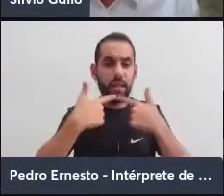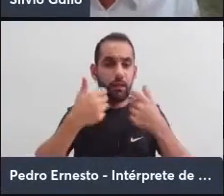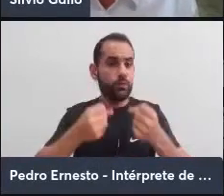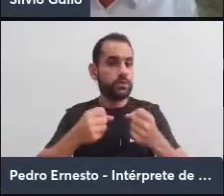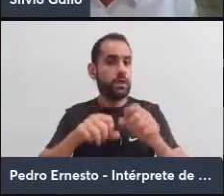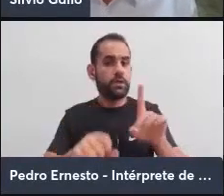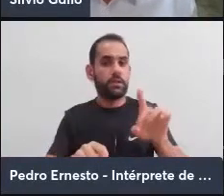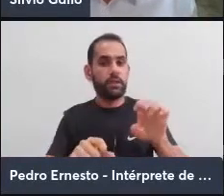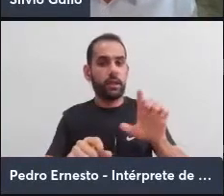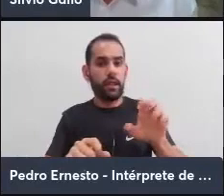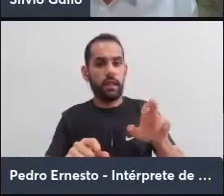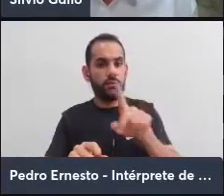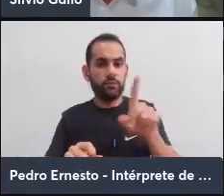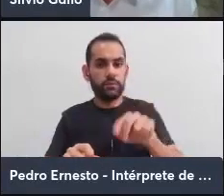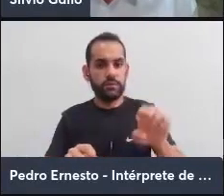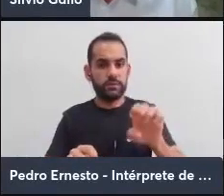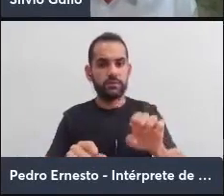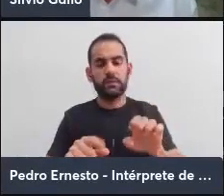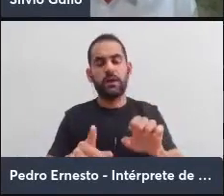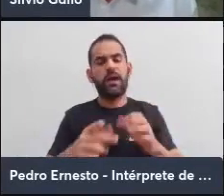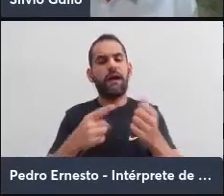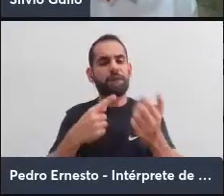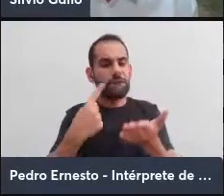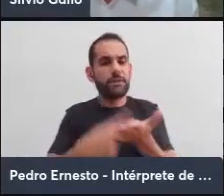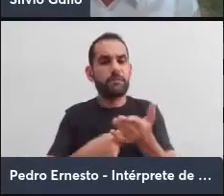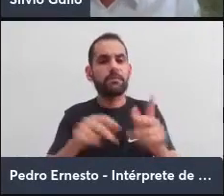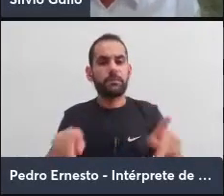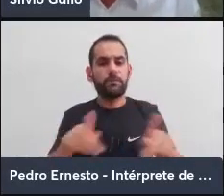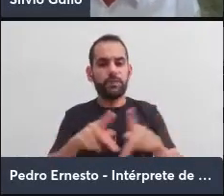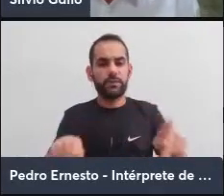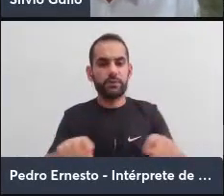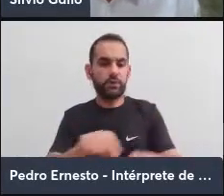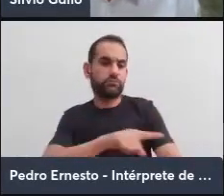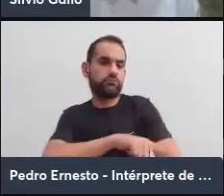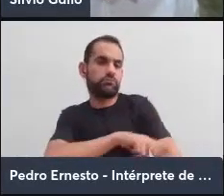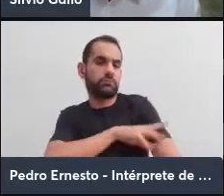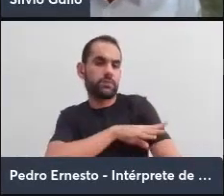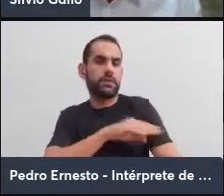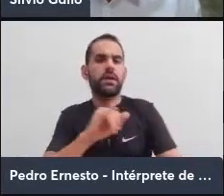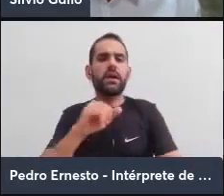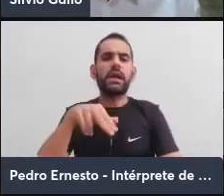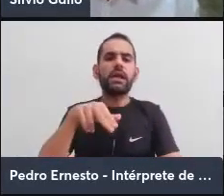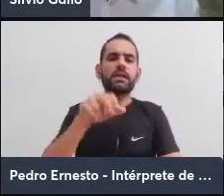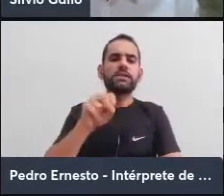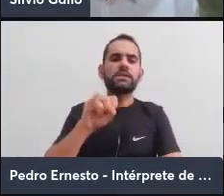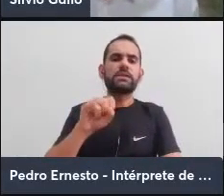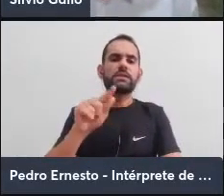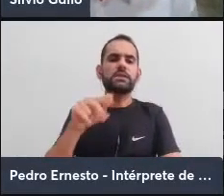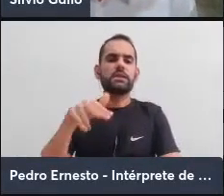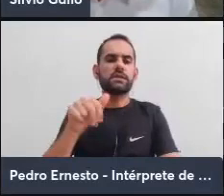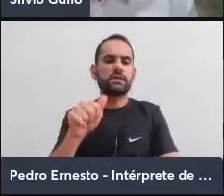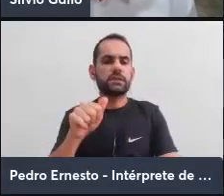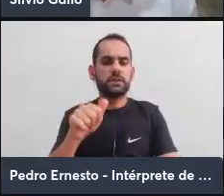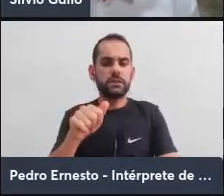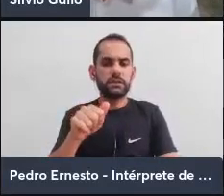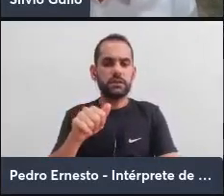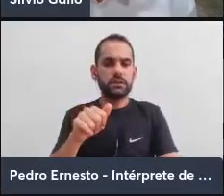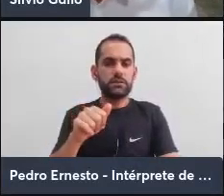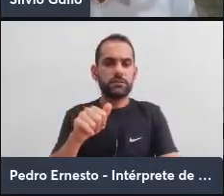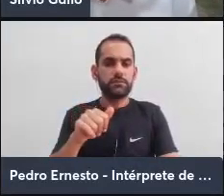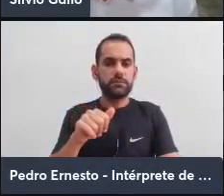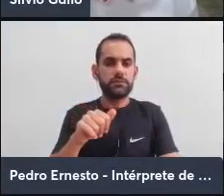justamente afirmando que a professora primária ensigna. E aí eles brincam com a palavra ensinar,